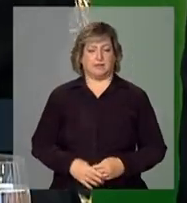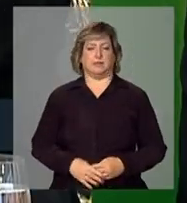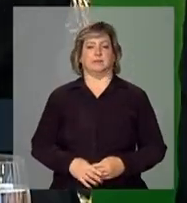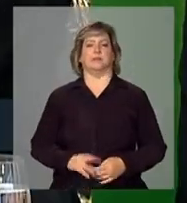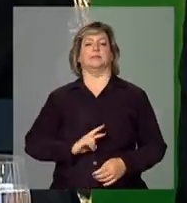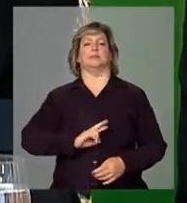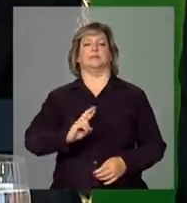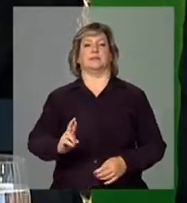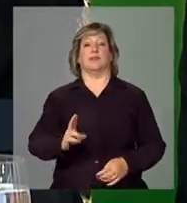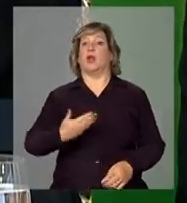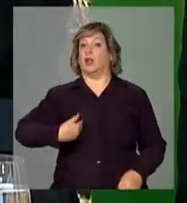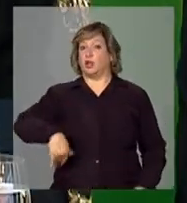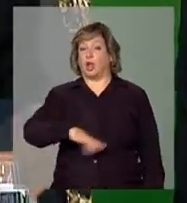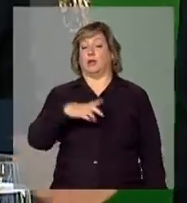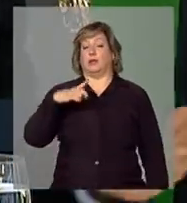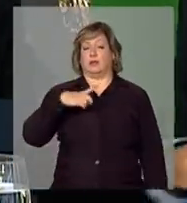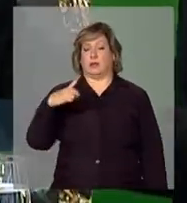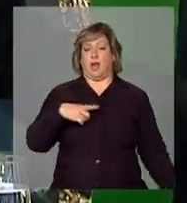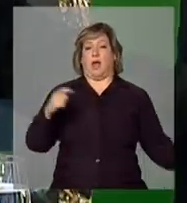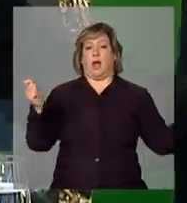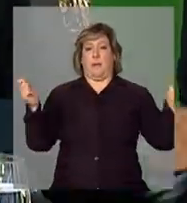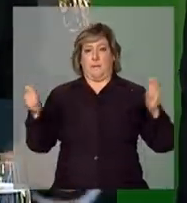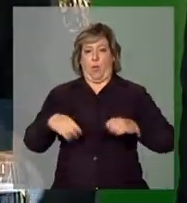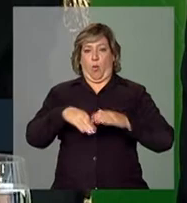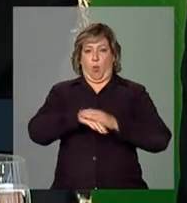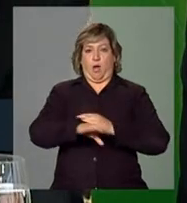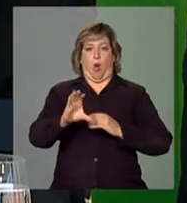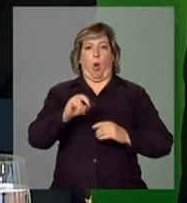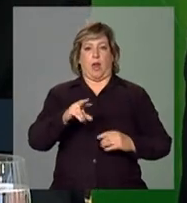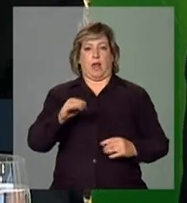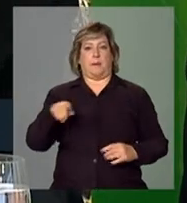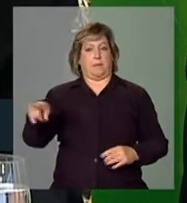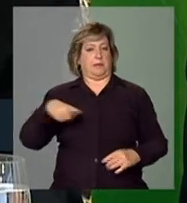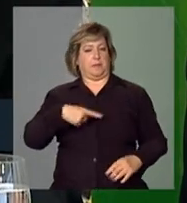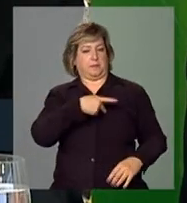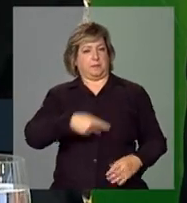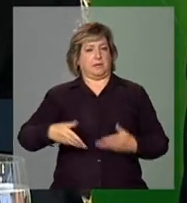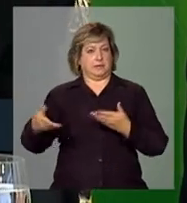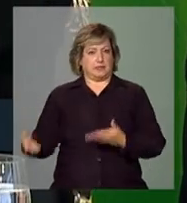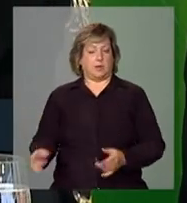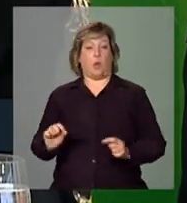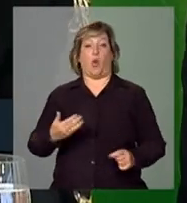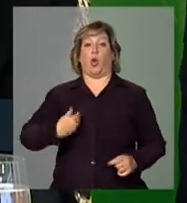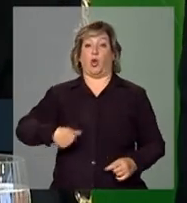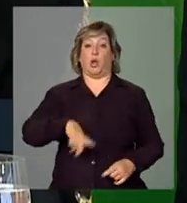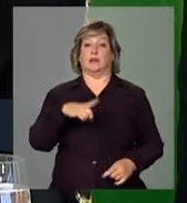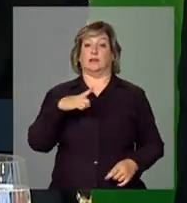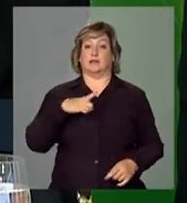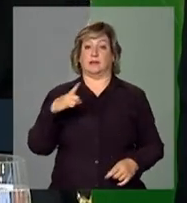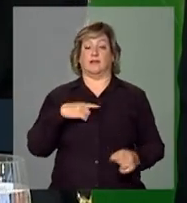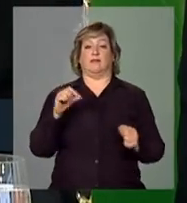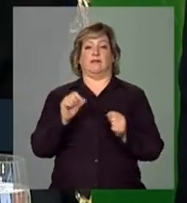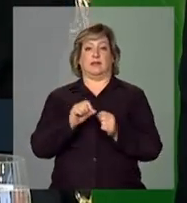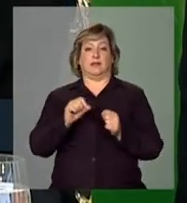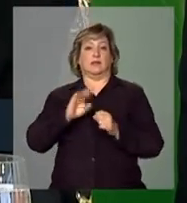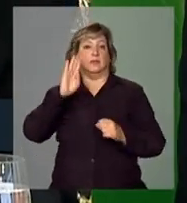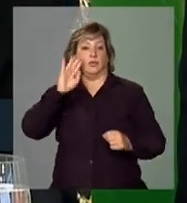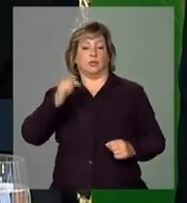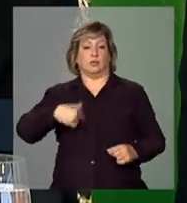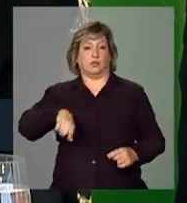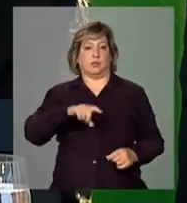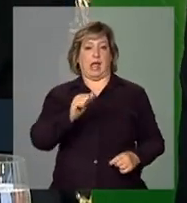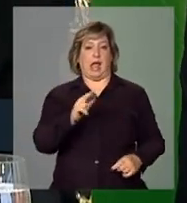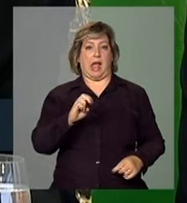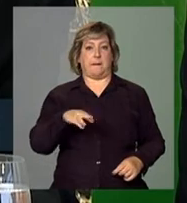Nós temos uma capacidade de armazenagem da Conab, que está aqui o presidente. O que nós estamos propondo, justamente com os armazéns públicos,